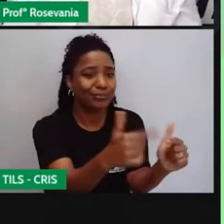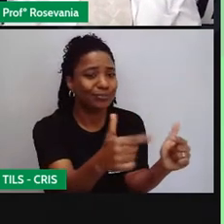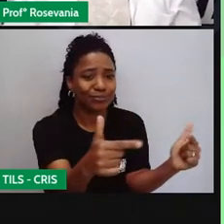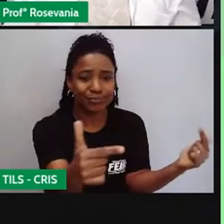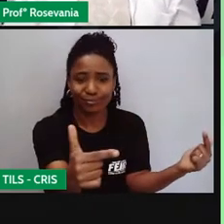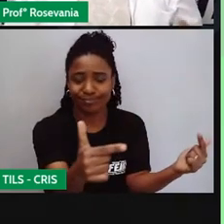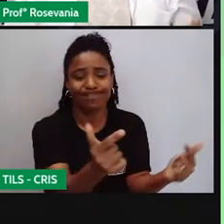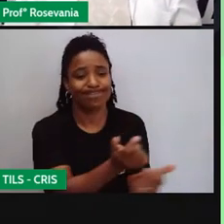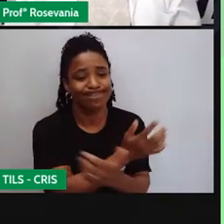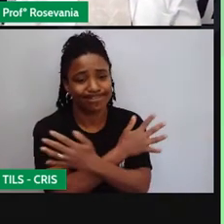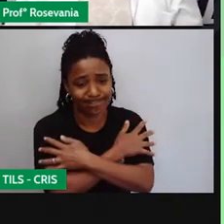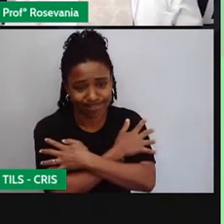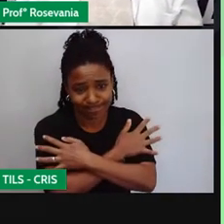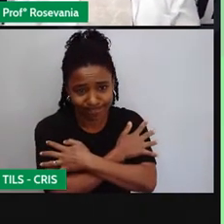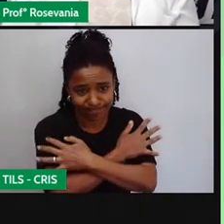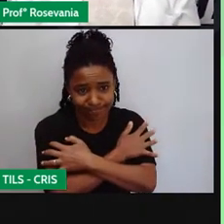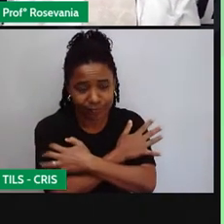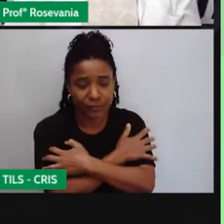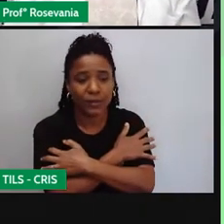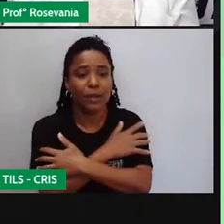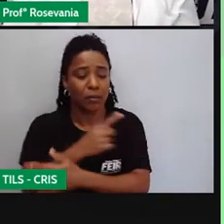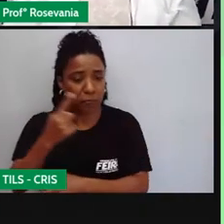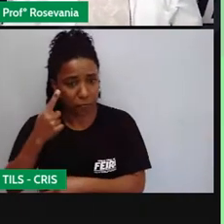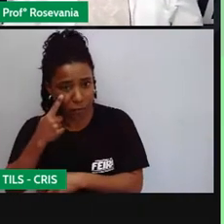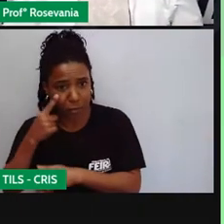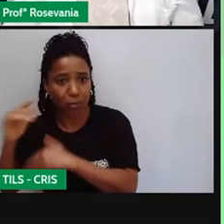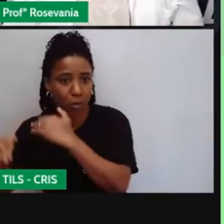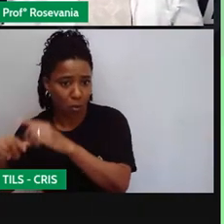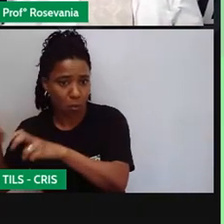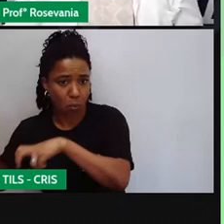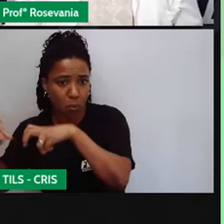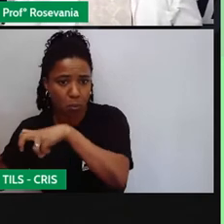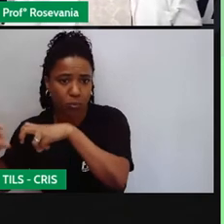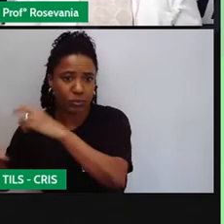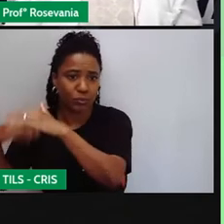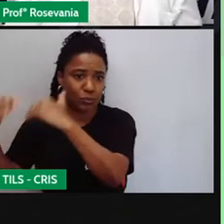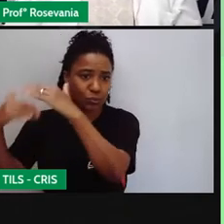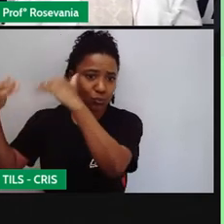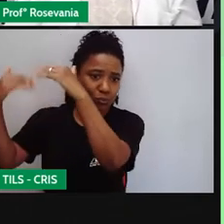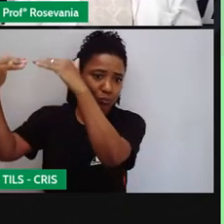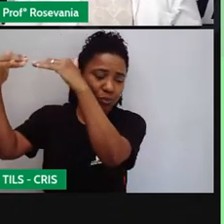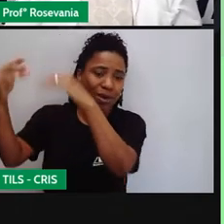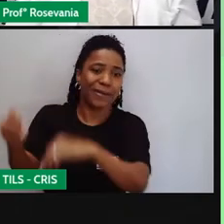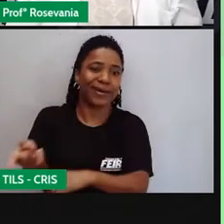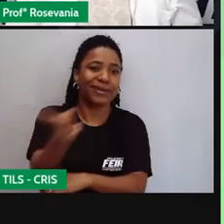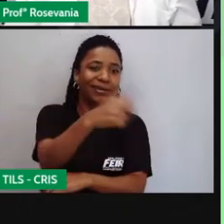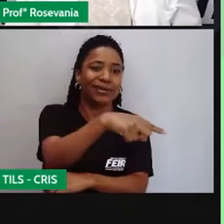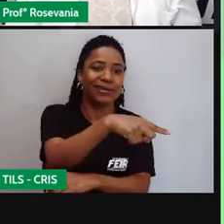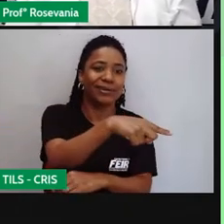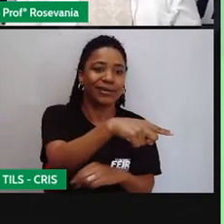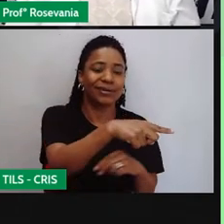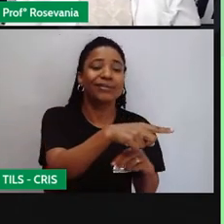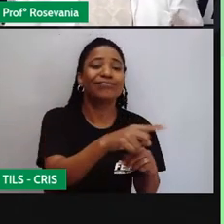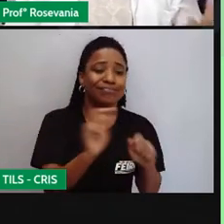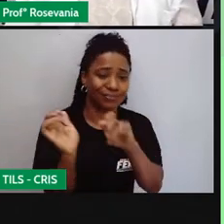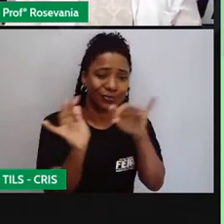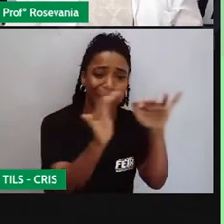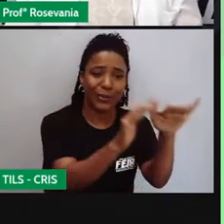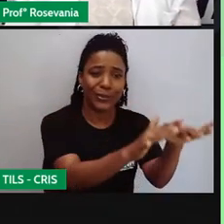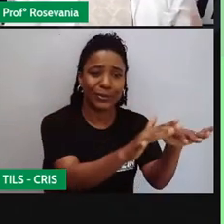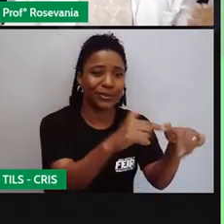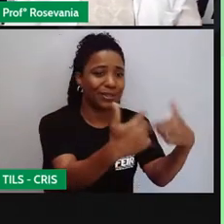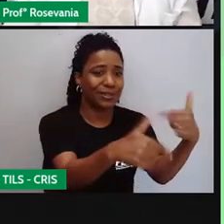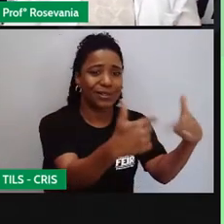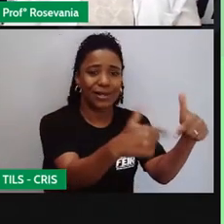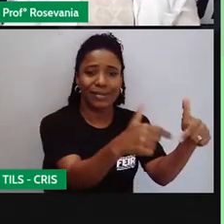tudo são flores, tudo tem o seu lado positivo e o lado negativo. E o lado negativo principal disso aqui foi a questão do desemprego, que,